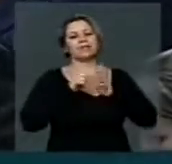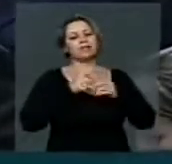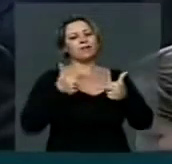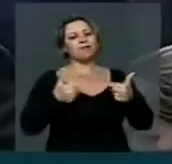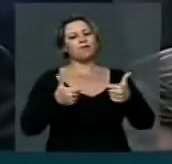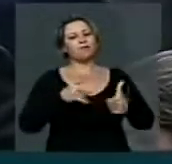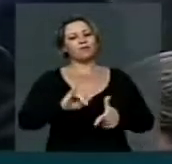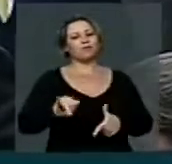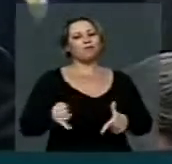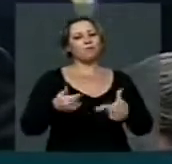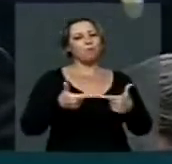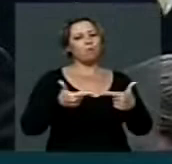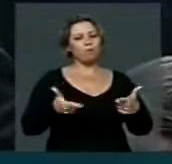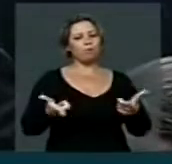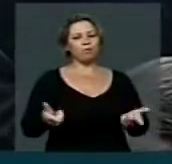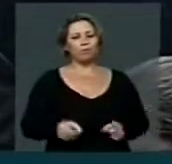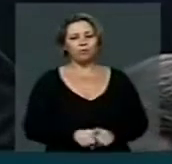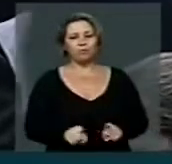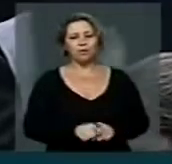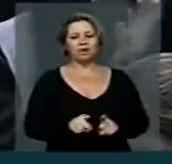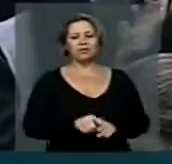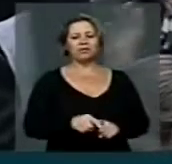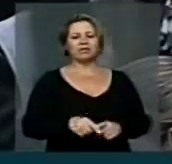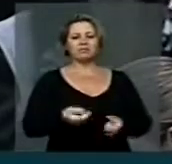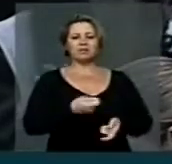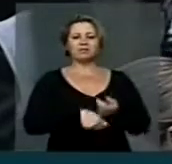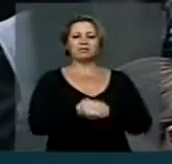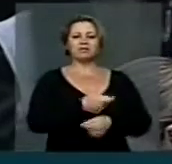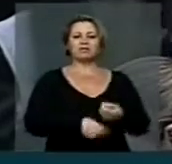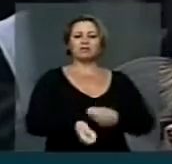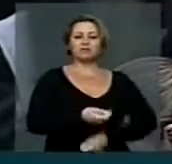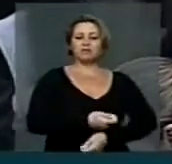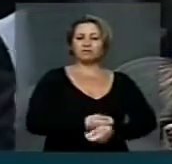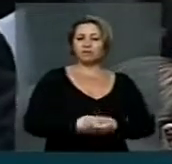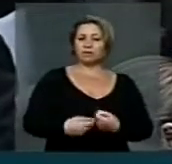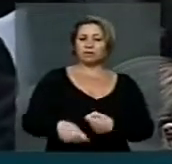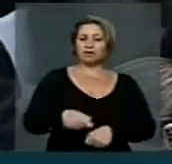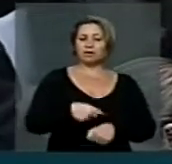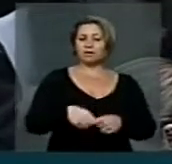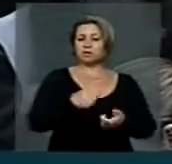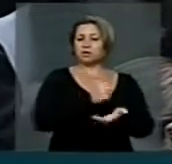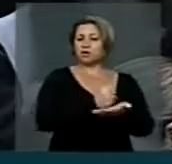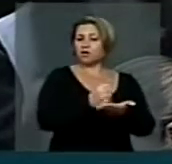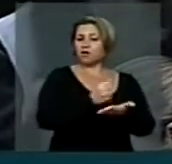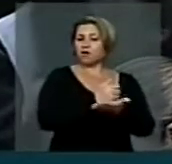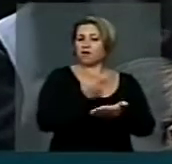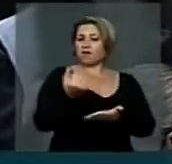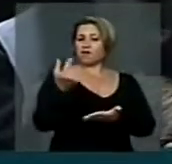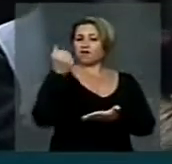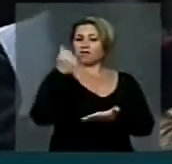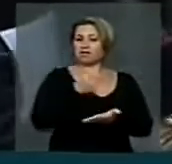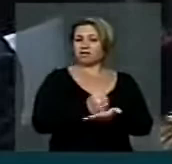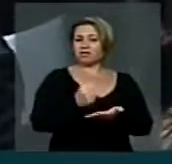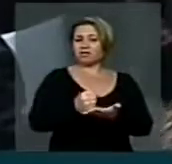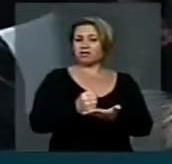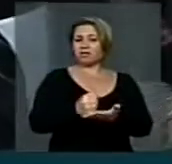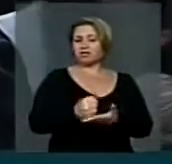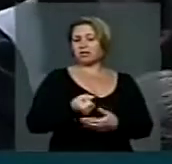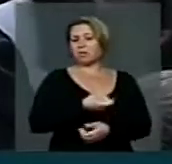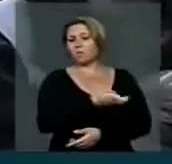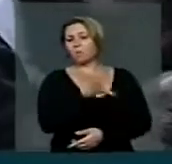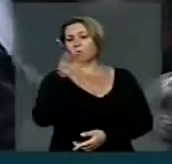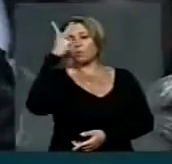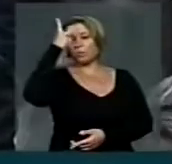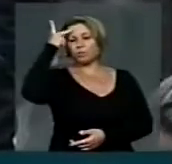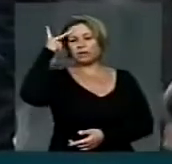oportunidade de o poder econômico contratar um sem número de